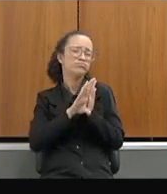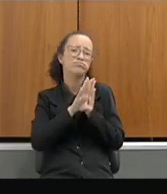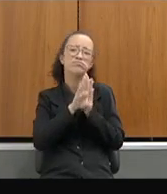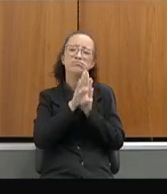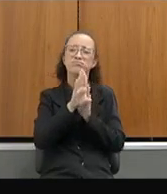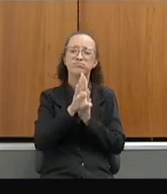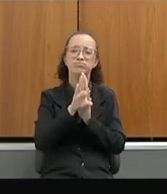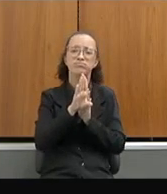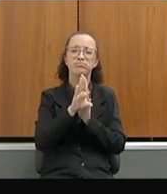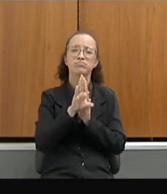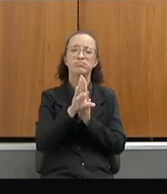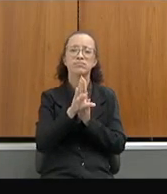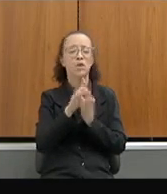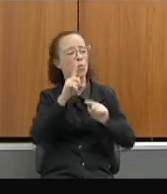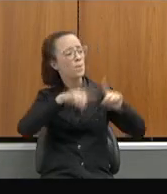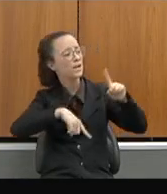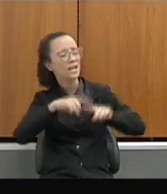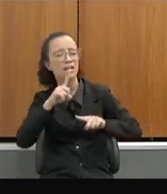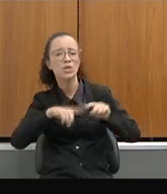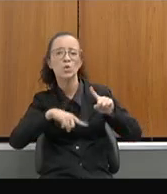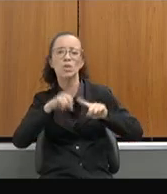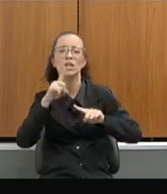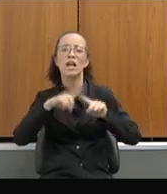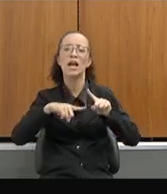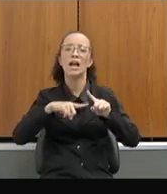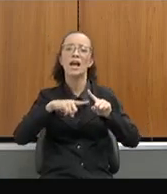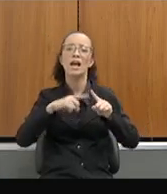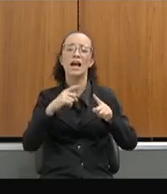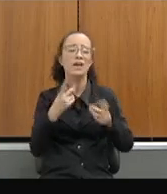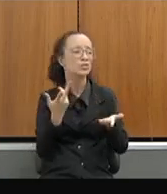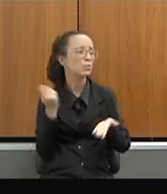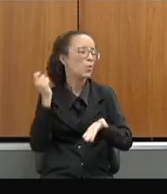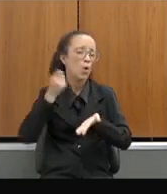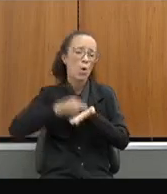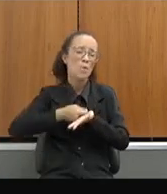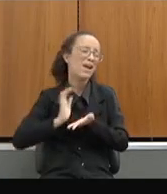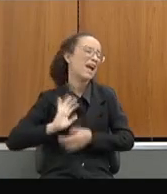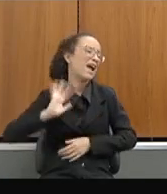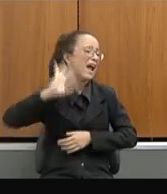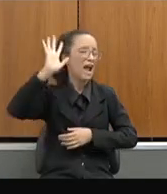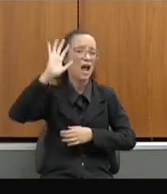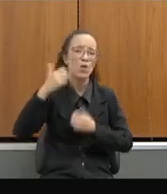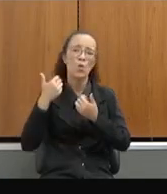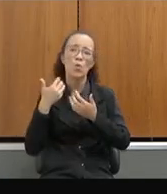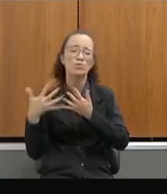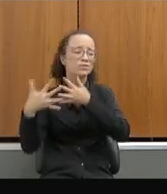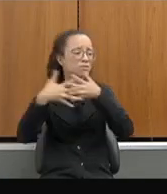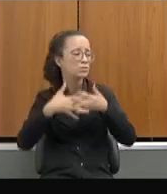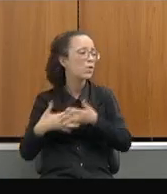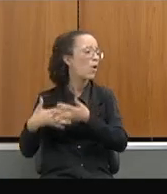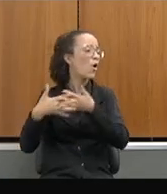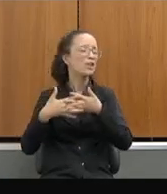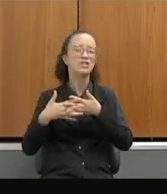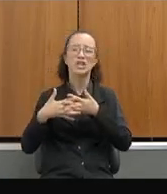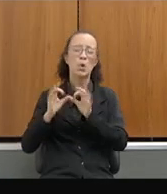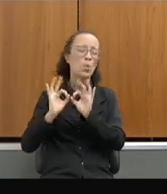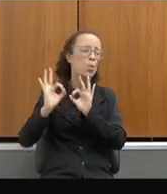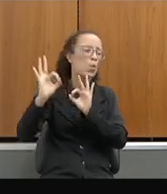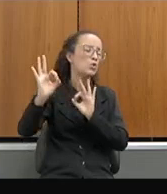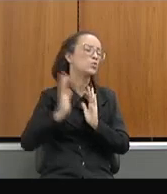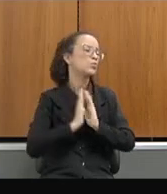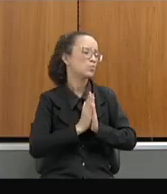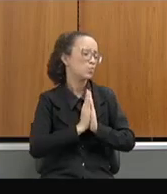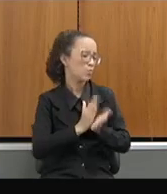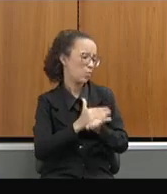quem entrega mercadoria na escola do campo acaba cobrando um pouquinho mais, porque o transporte é mais longo e tudo mais, não teria como você ter um olhar